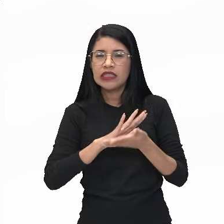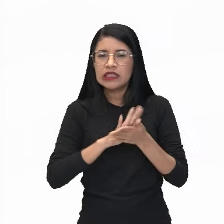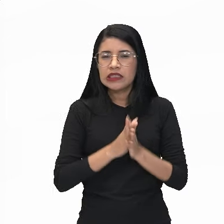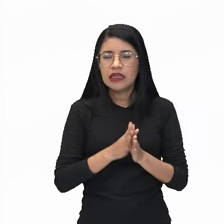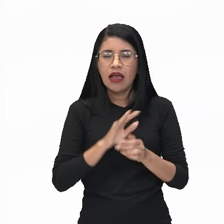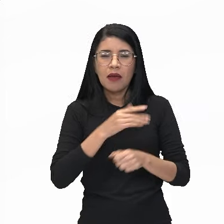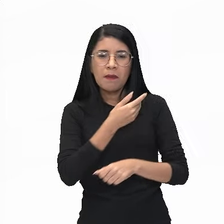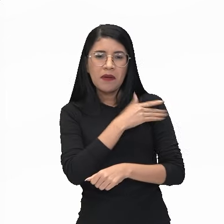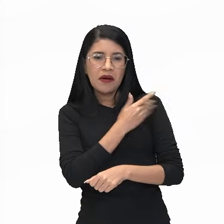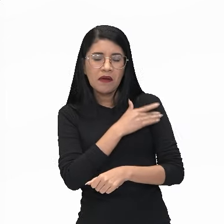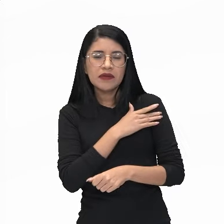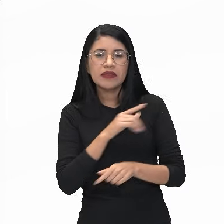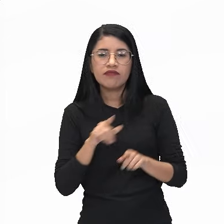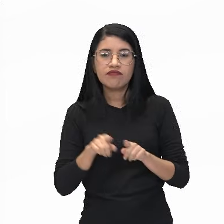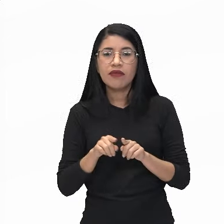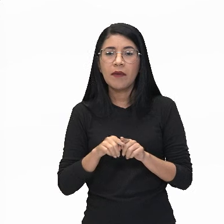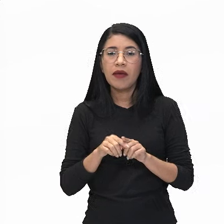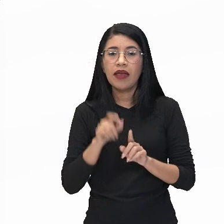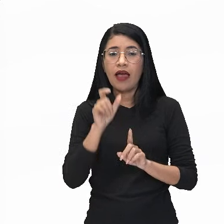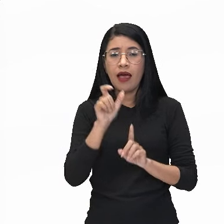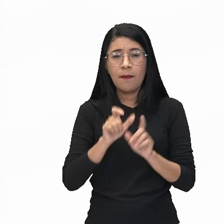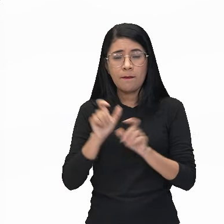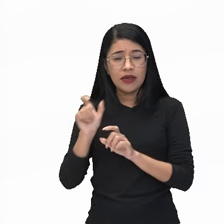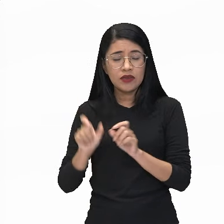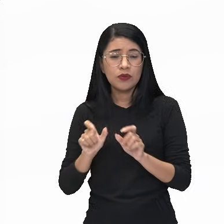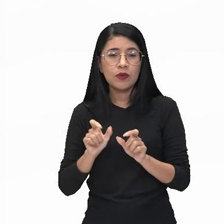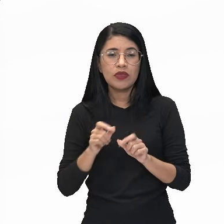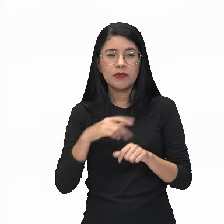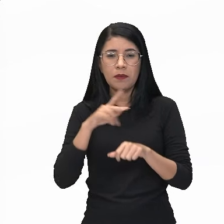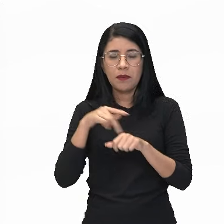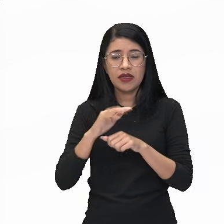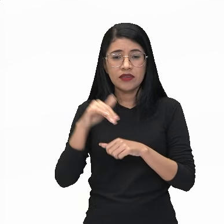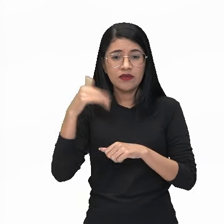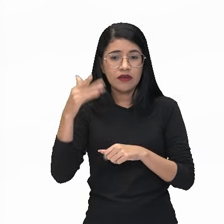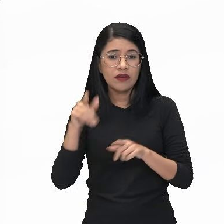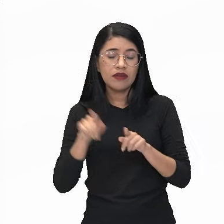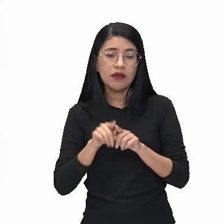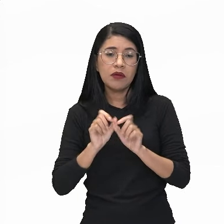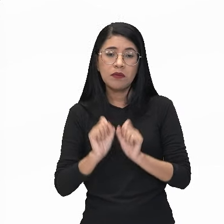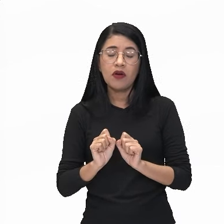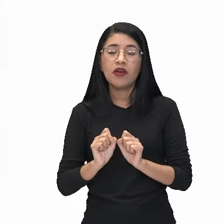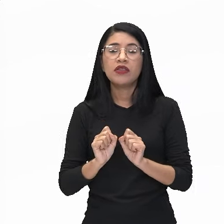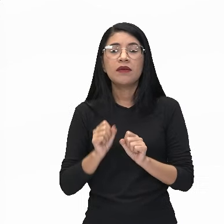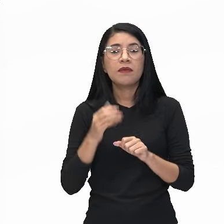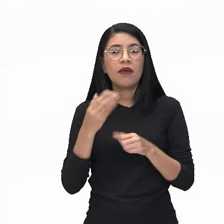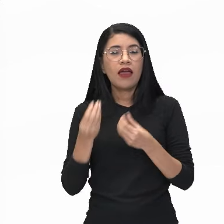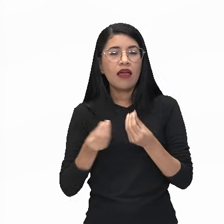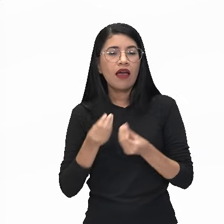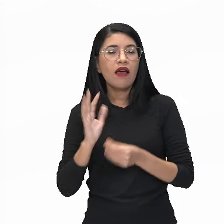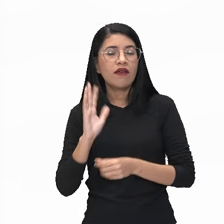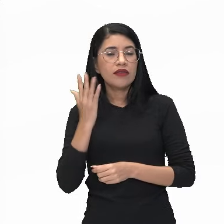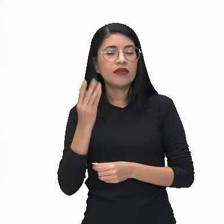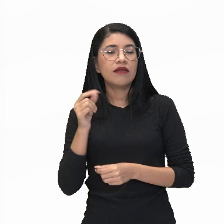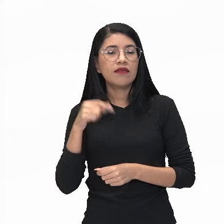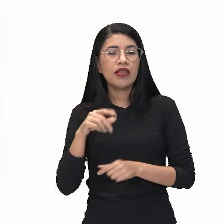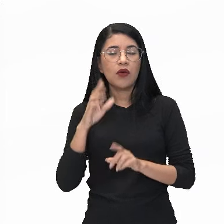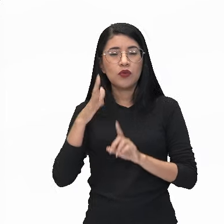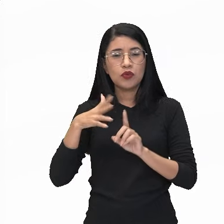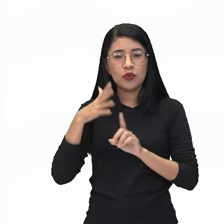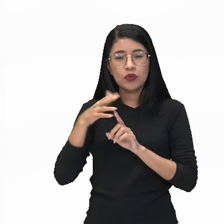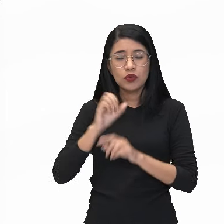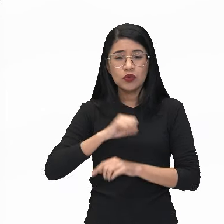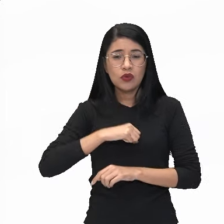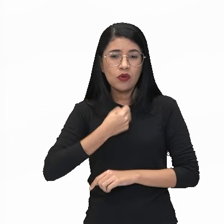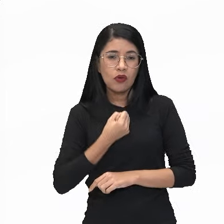preconceito ou intolerância contra pessoas de outras nacionalidades, também pode ser praticada por meio de discursos de